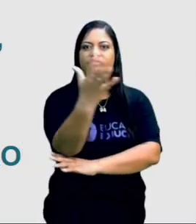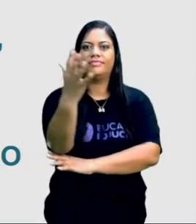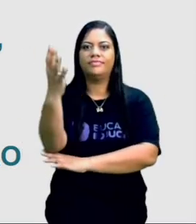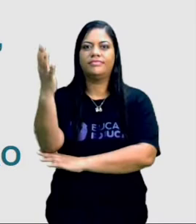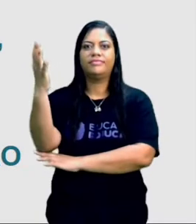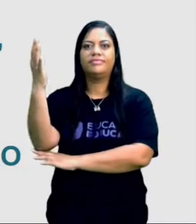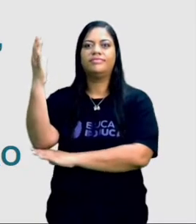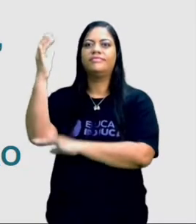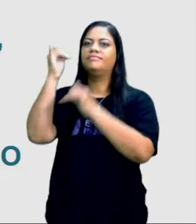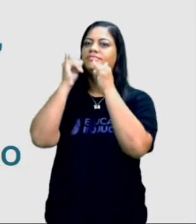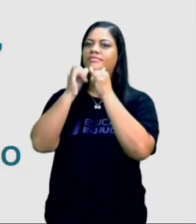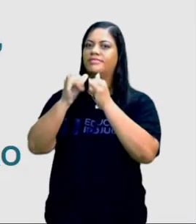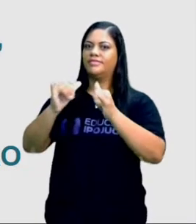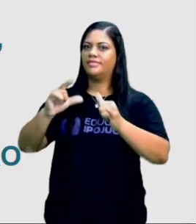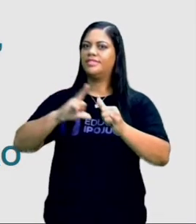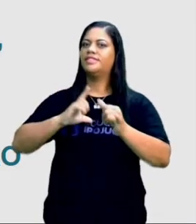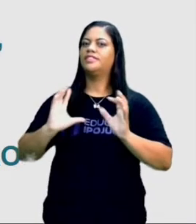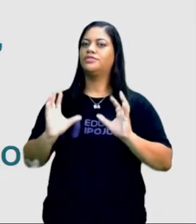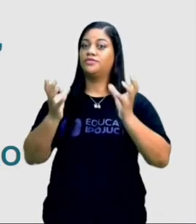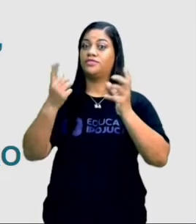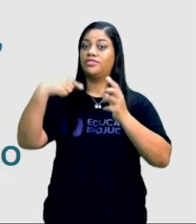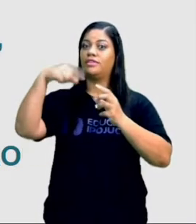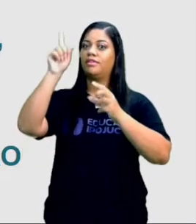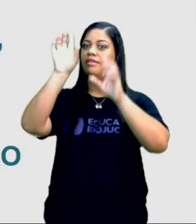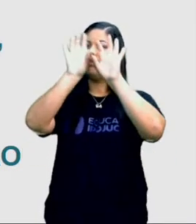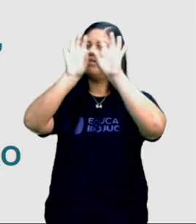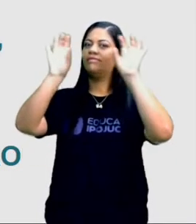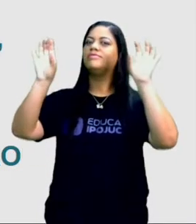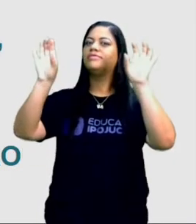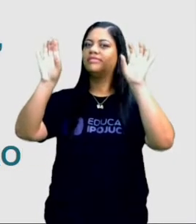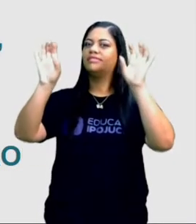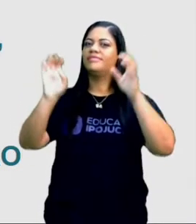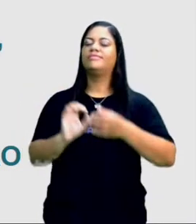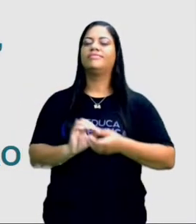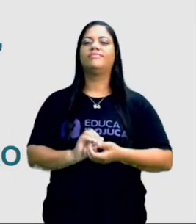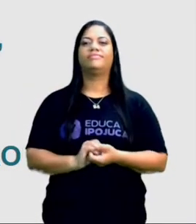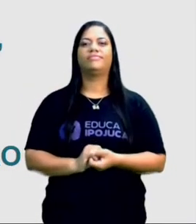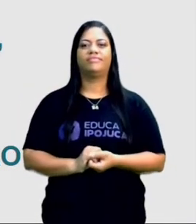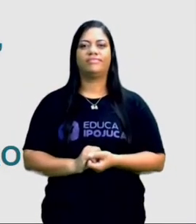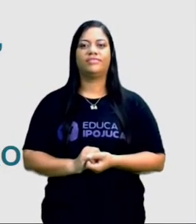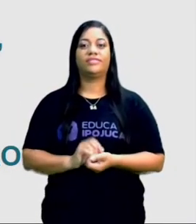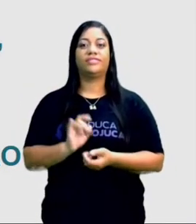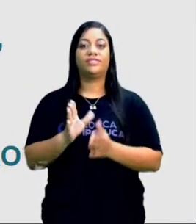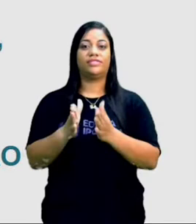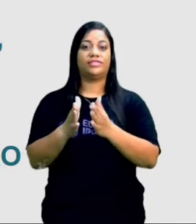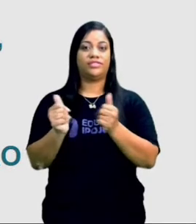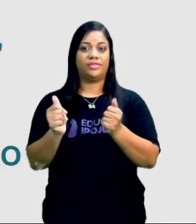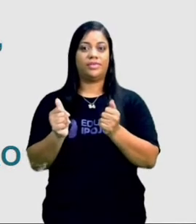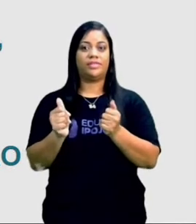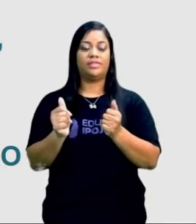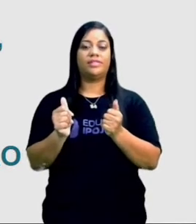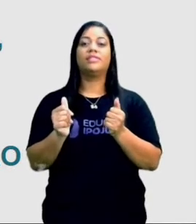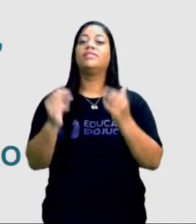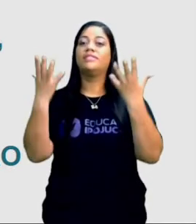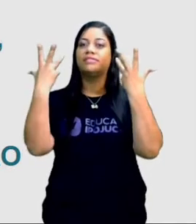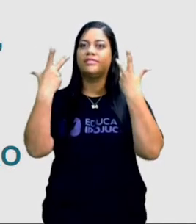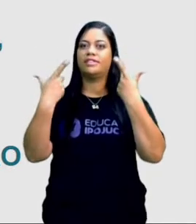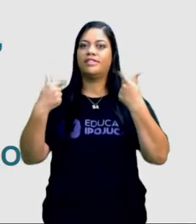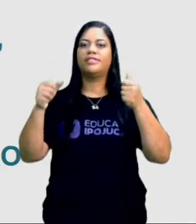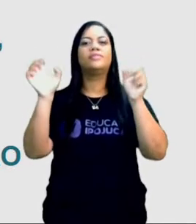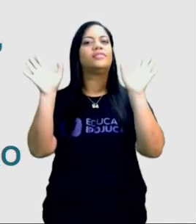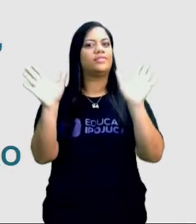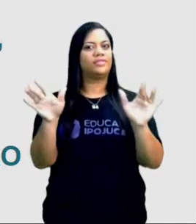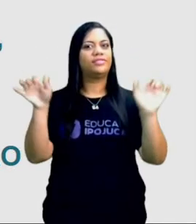notícia de que haveria uma festa no céu. Porém, só foram convidados os animais que voavam.